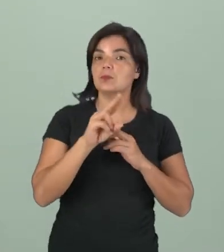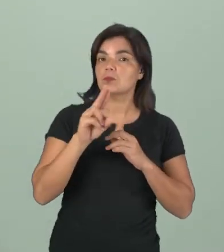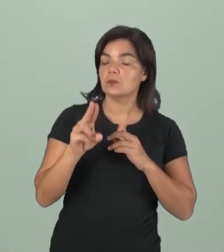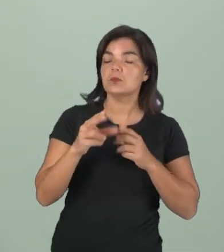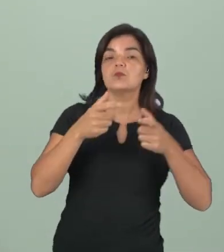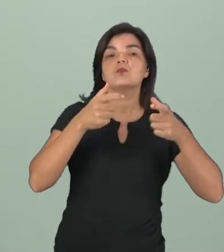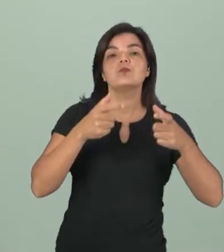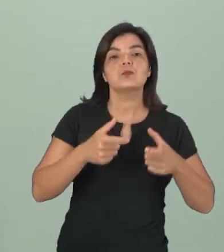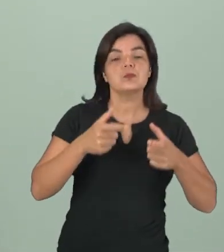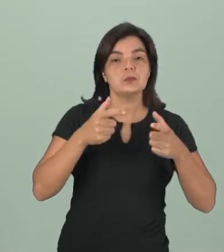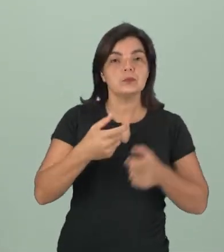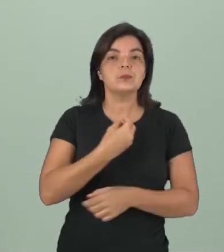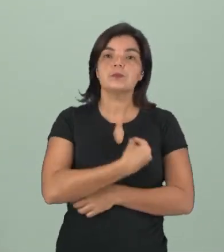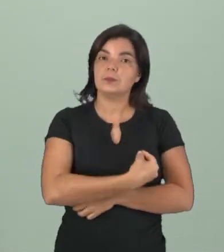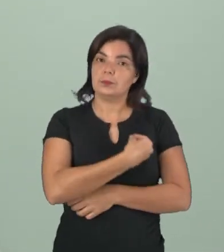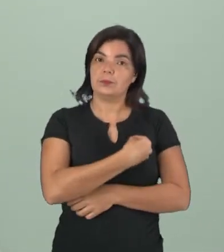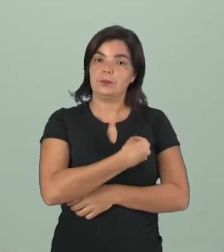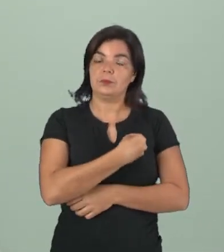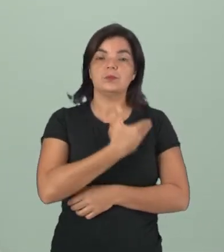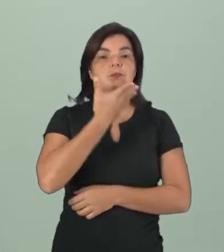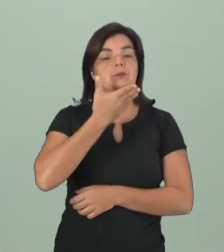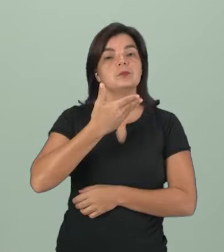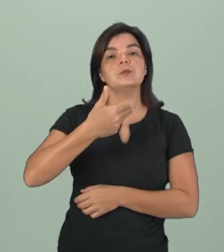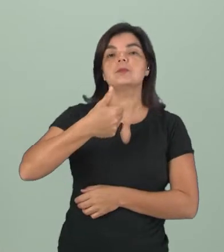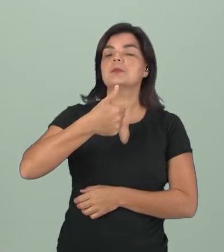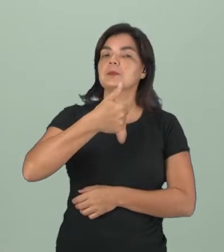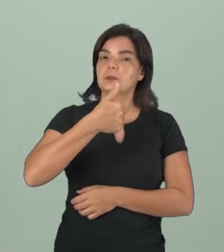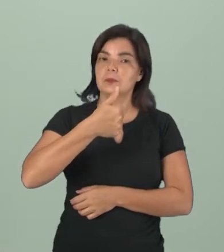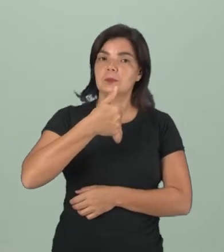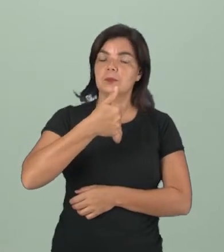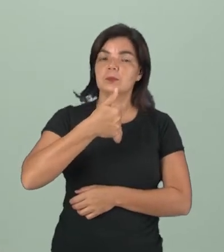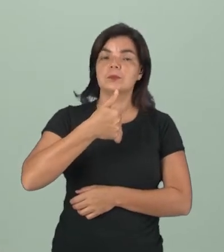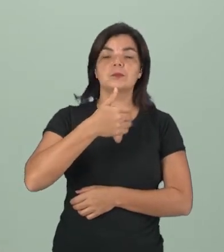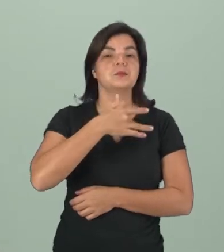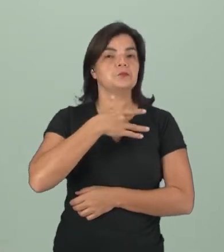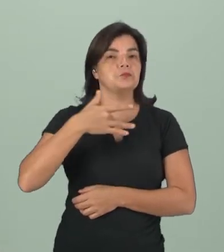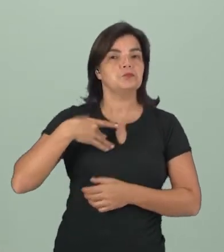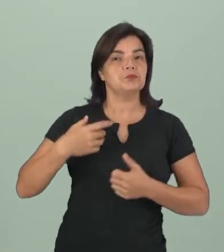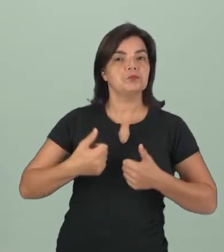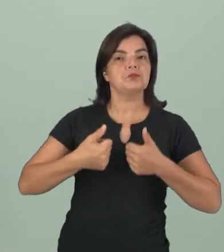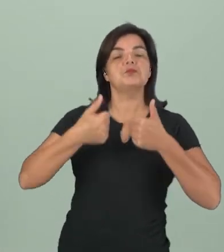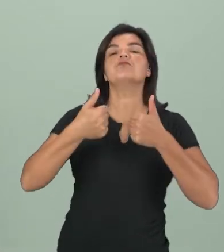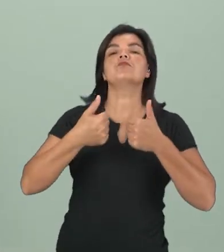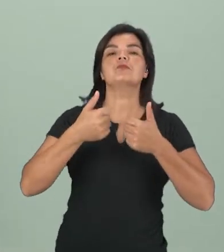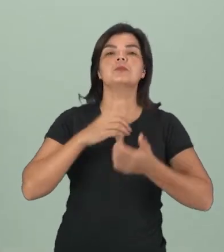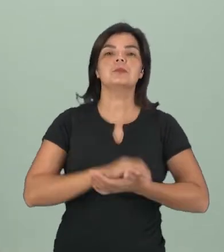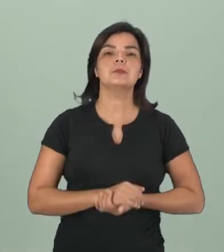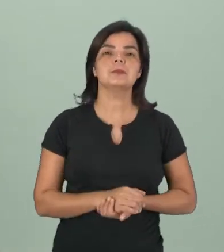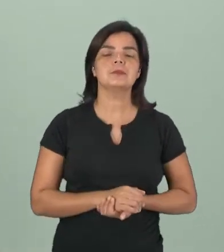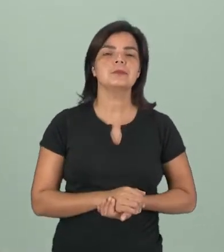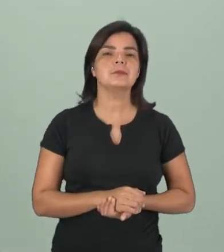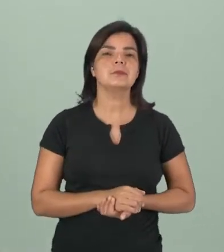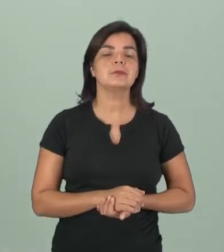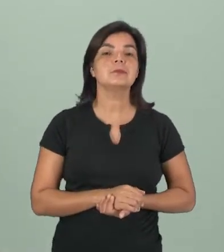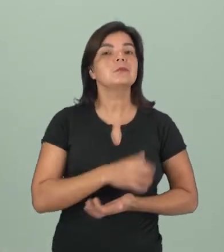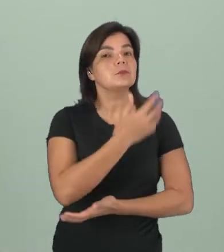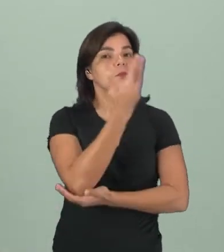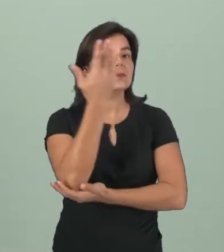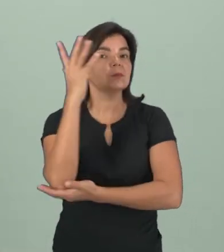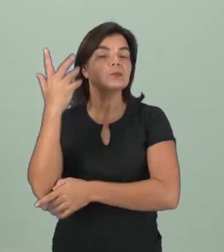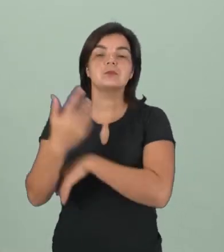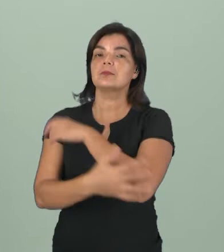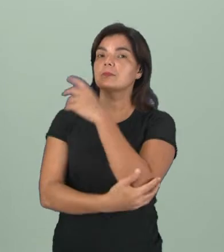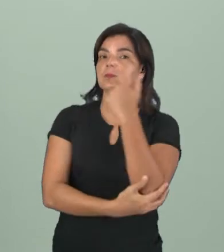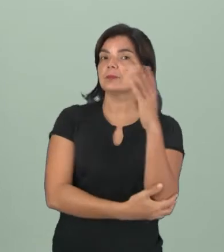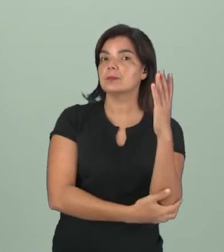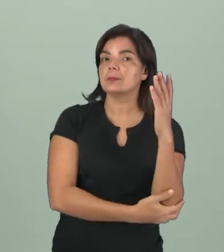que um lugar para eles viverem bem melhor, viverem mais saudáveis, seria a floresta?